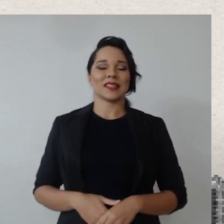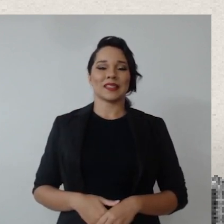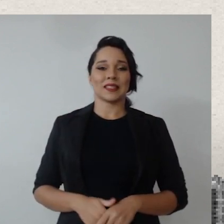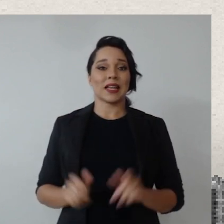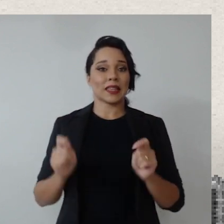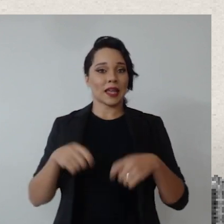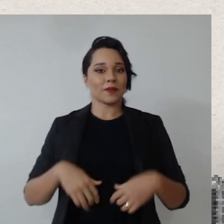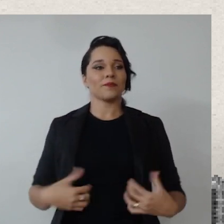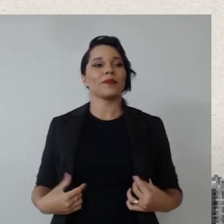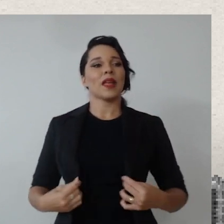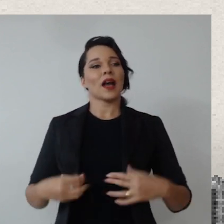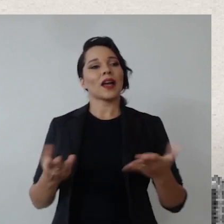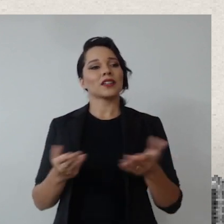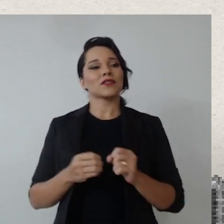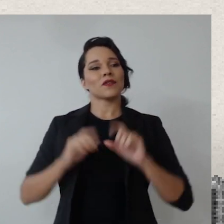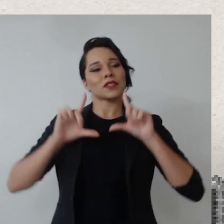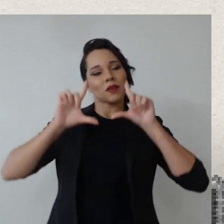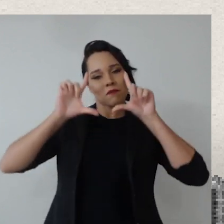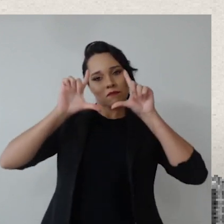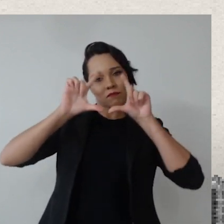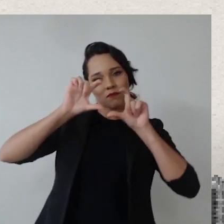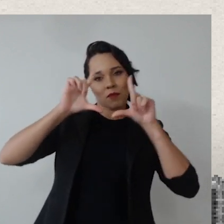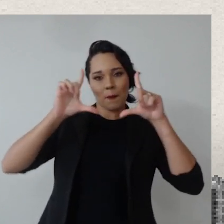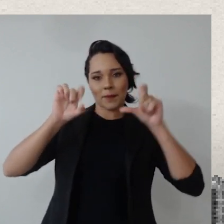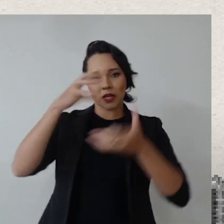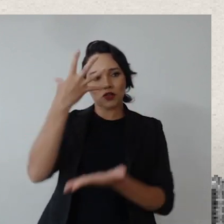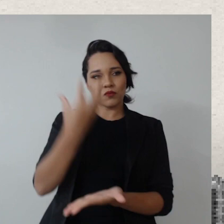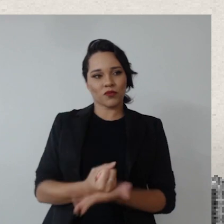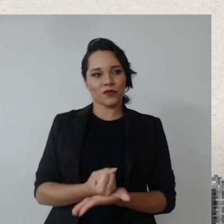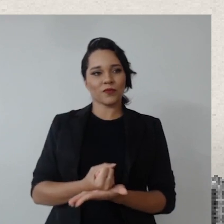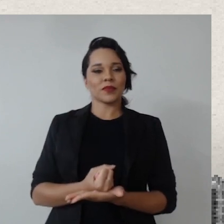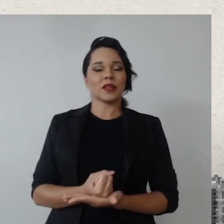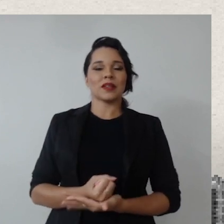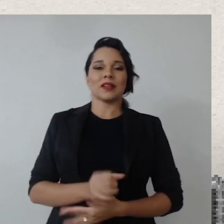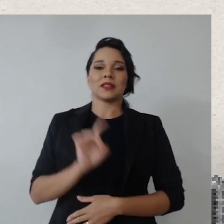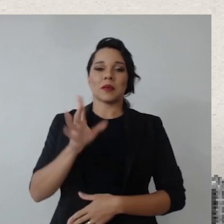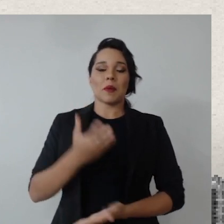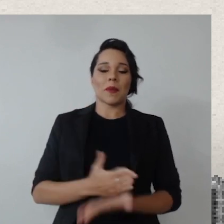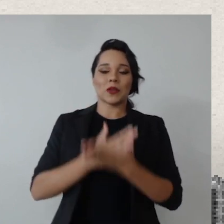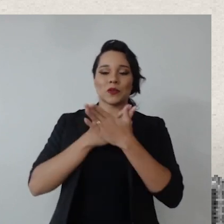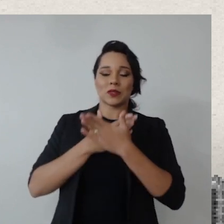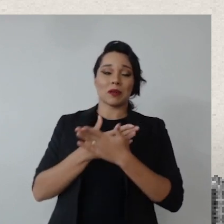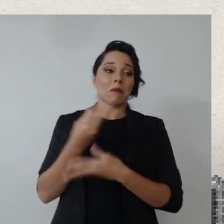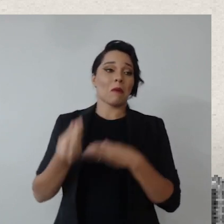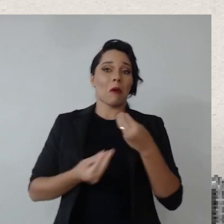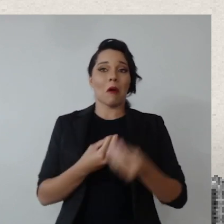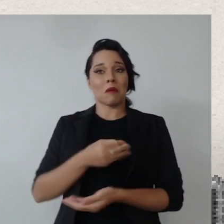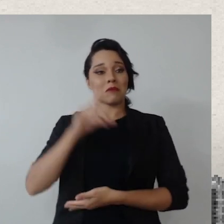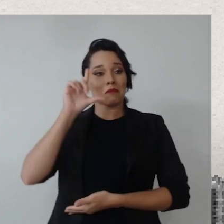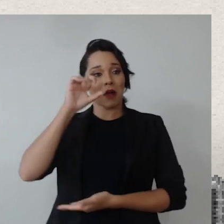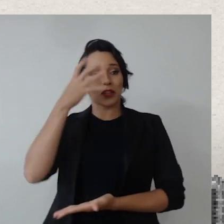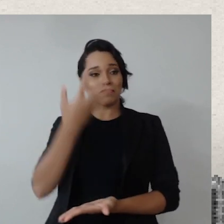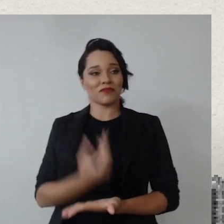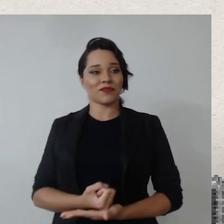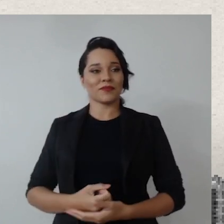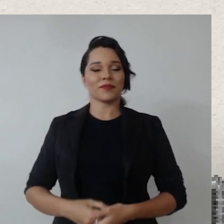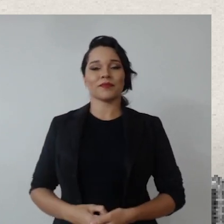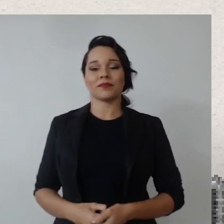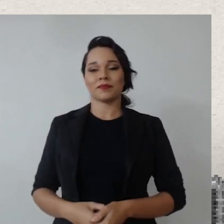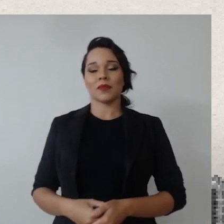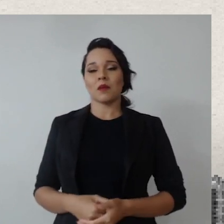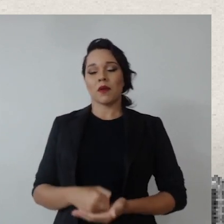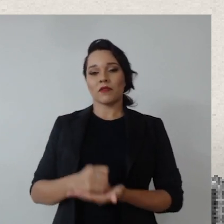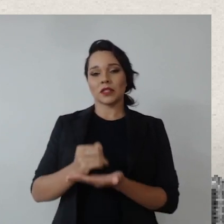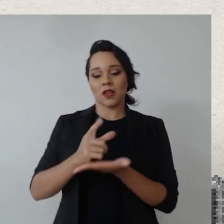Quem puder, e aí a gente vai fazer um print screen, eu vou pedir ajuda aos universitários, o universitário é a Beatriz, para a Beatriz